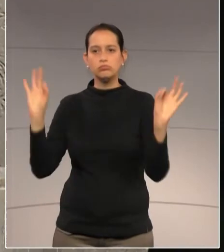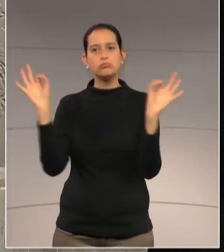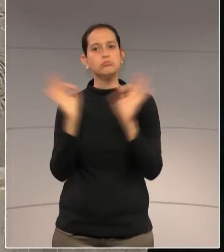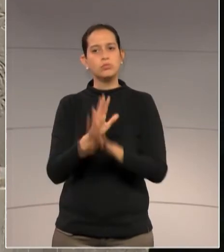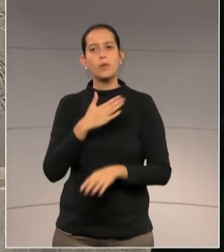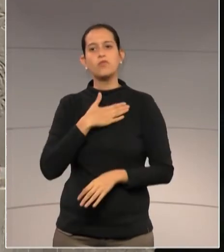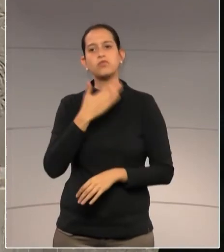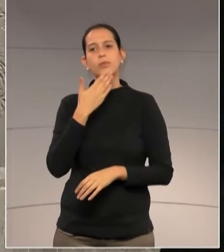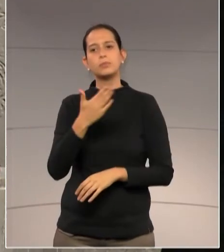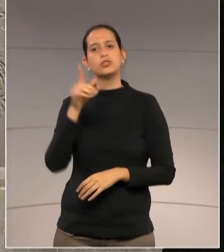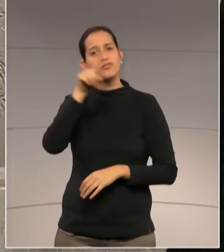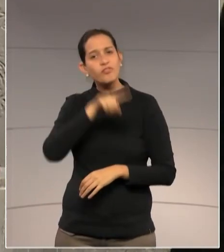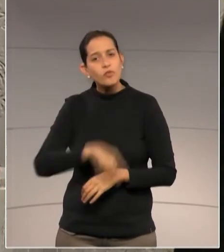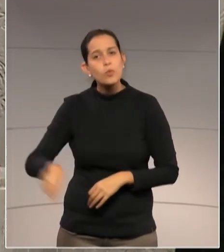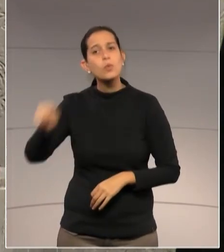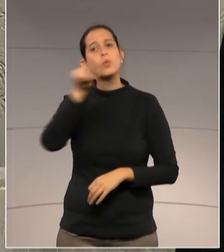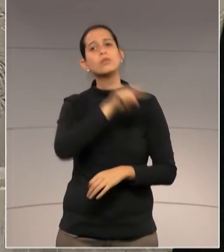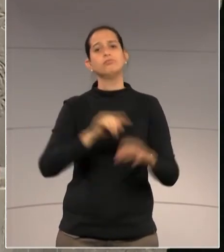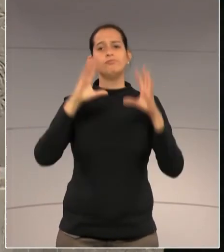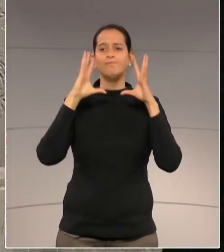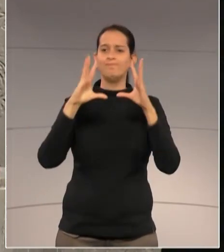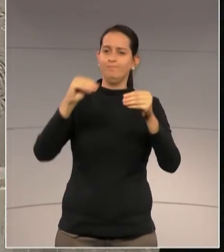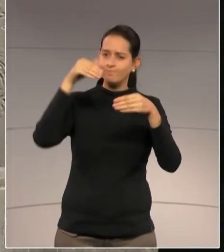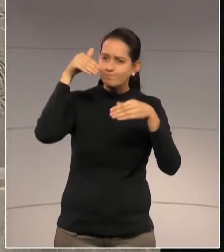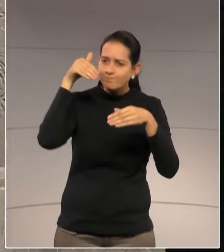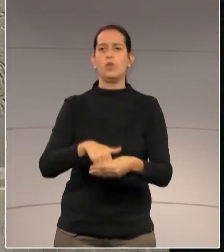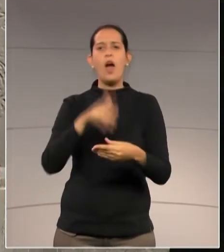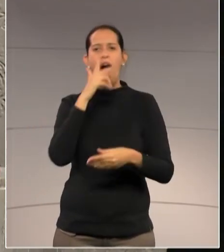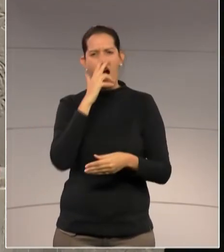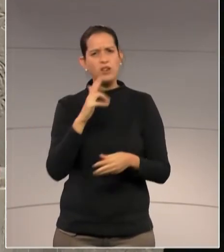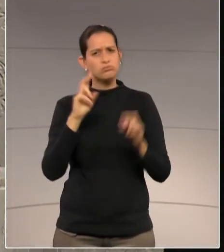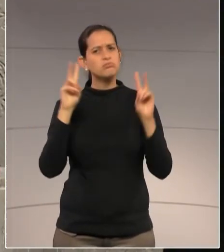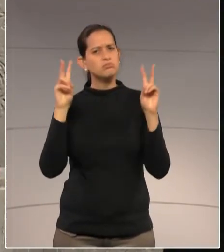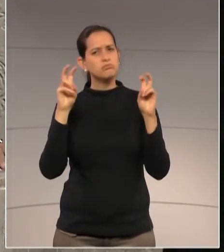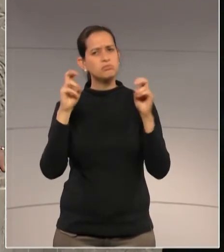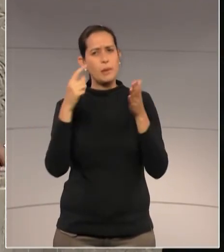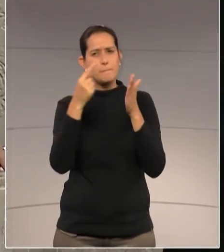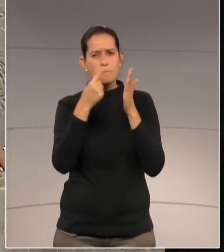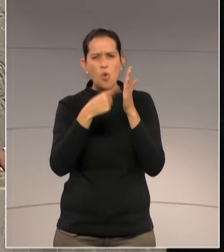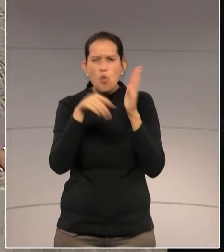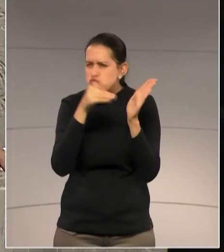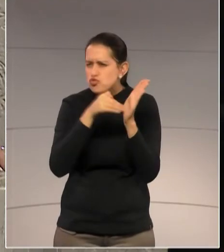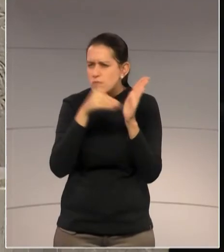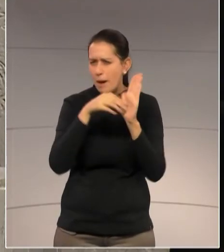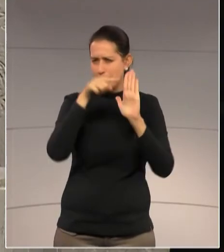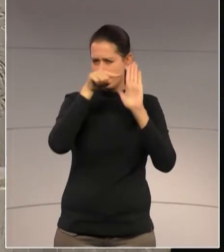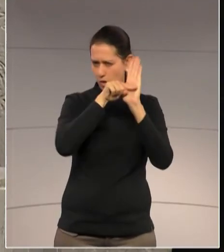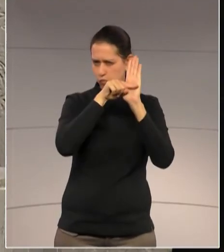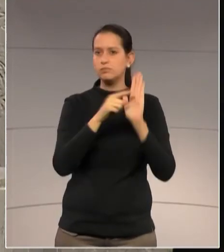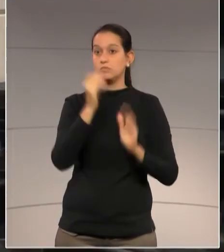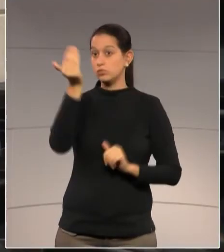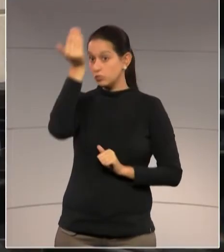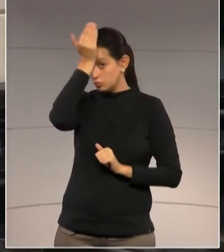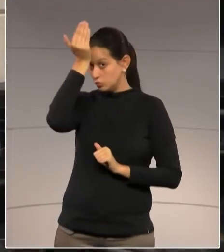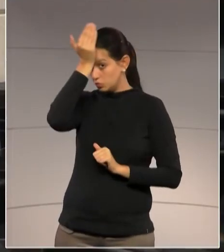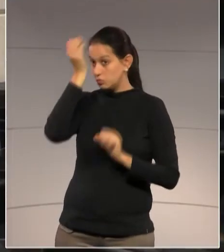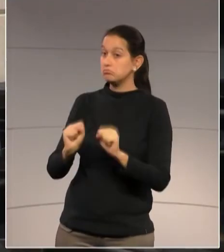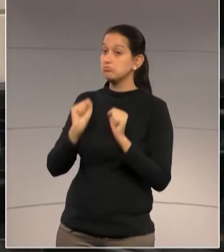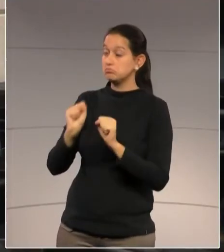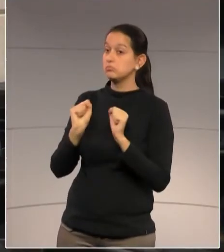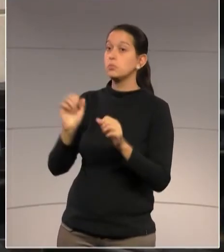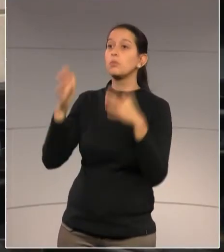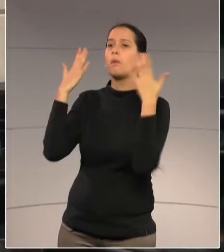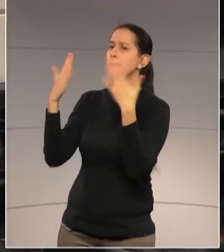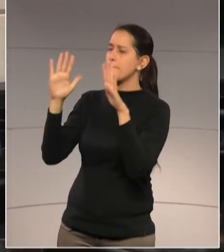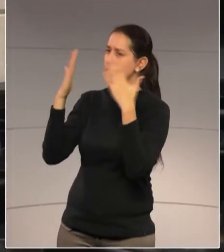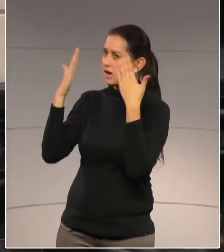o voto de todos, deve ser um dos últimos itens da pauta, mas nós temos que ir. Deputado Rússi. Só gostaria de organizar e agradecer a vossa